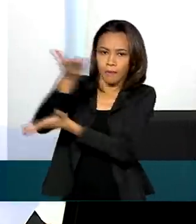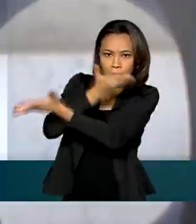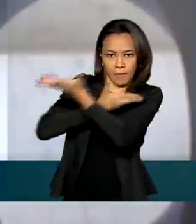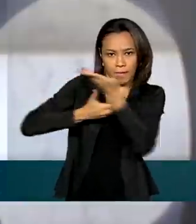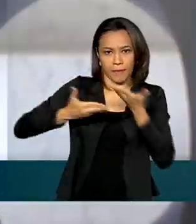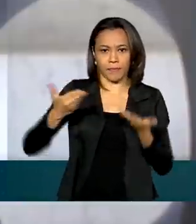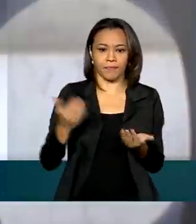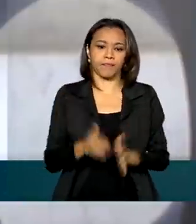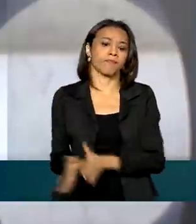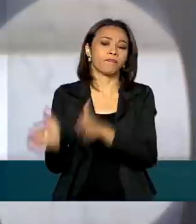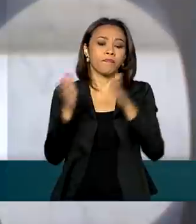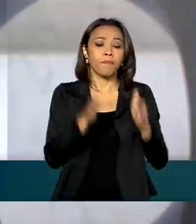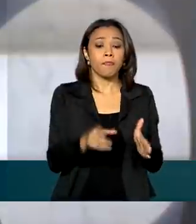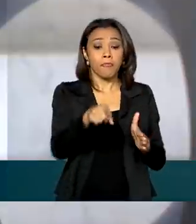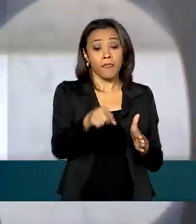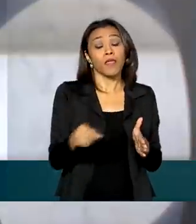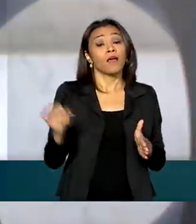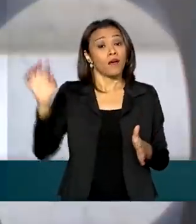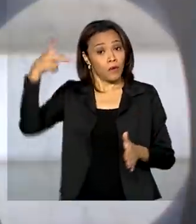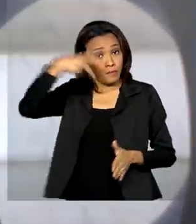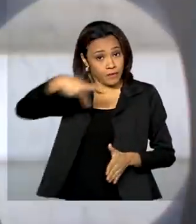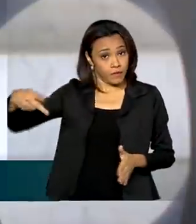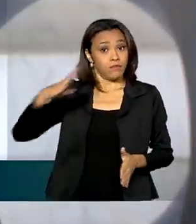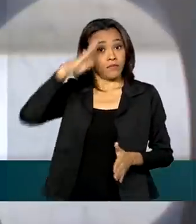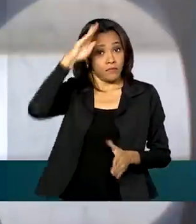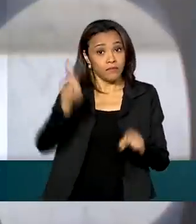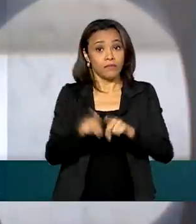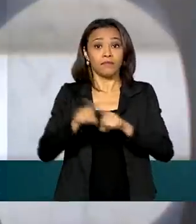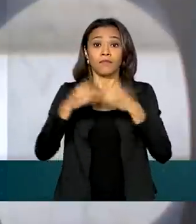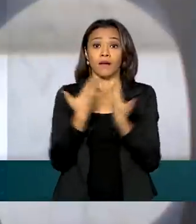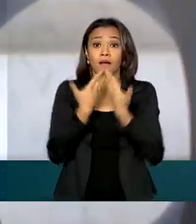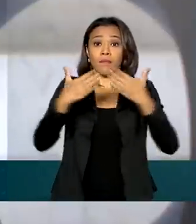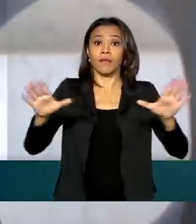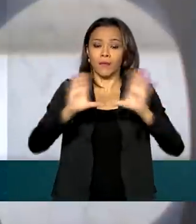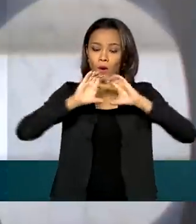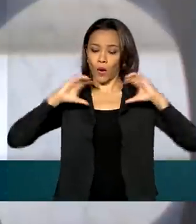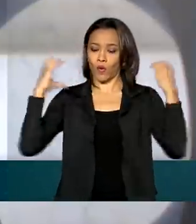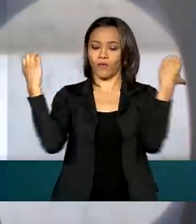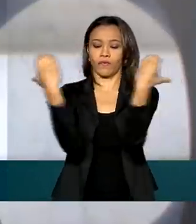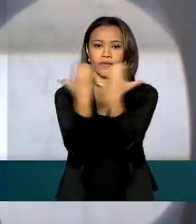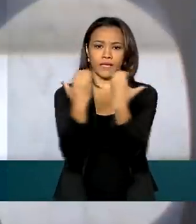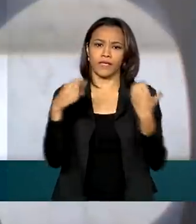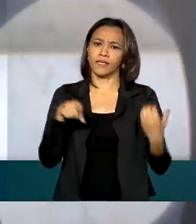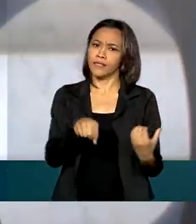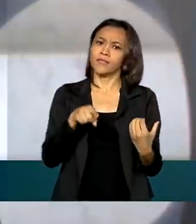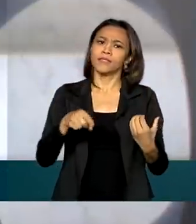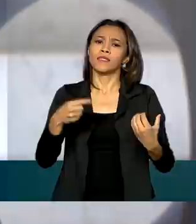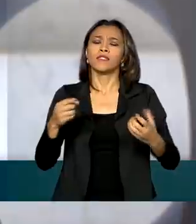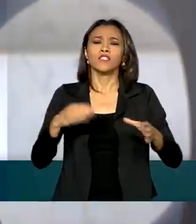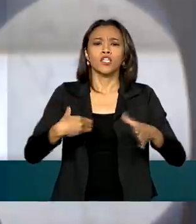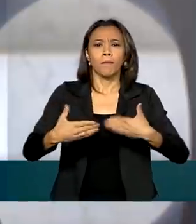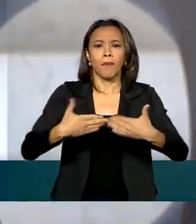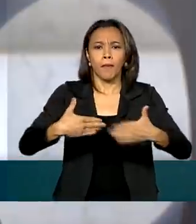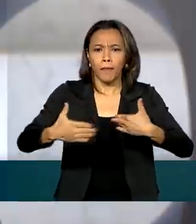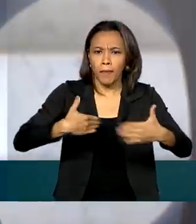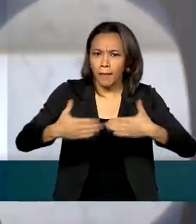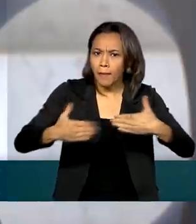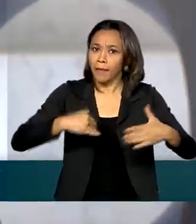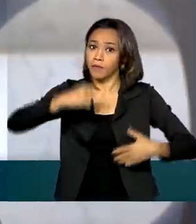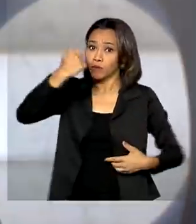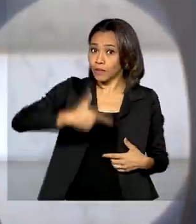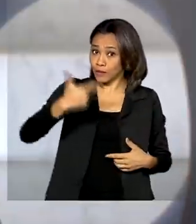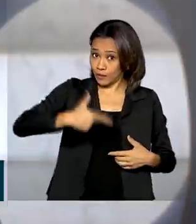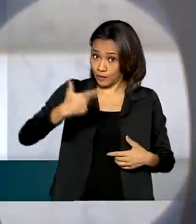árabes. O presidente também abriu a conferência da Câmara de Comércio Brasil-Estados Unidos, nosso segundo maior parceiro